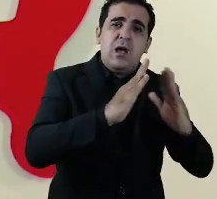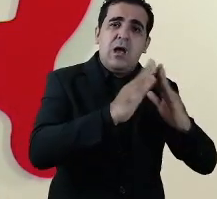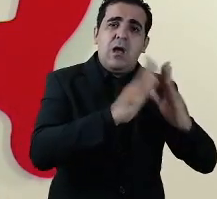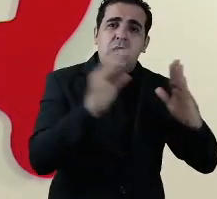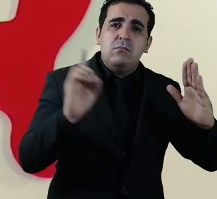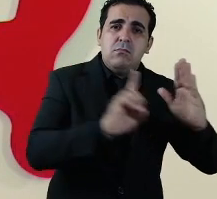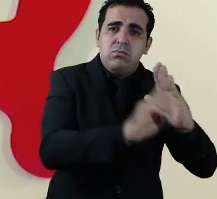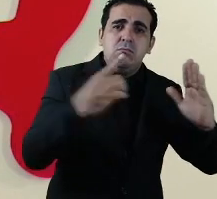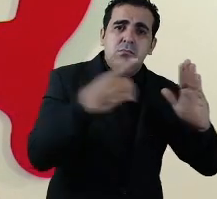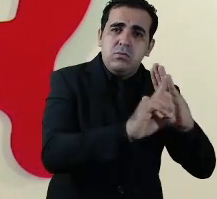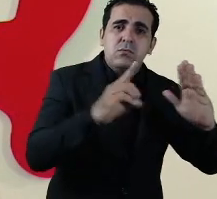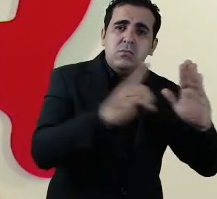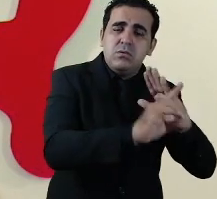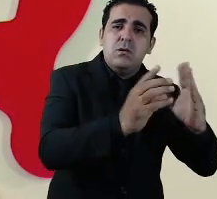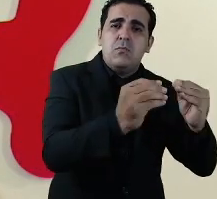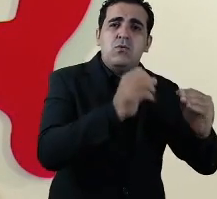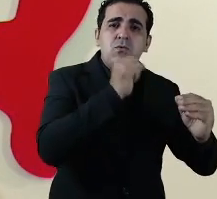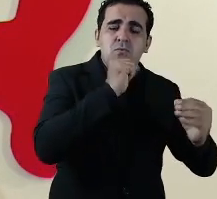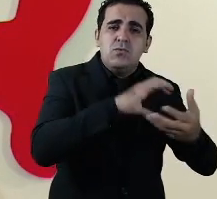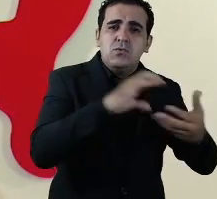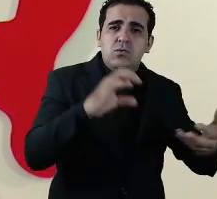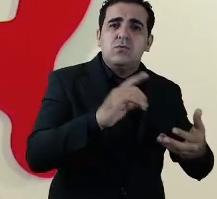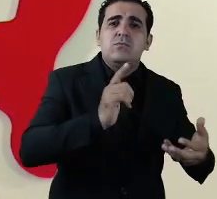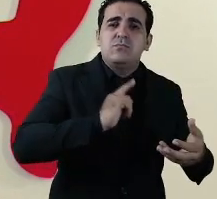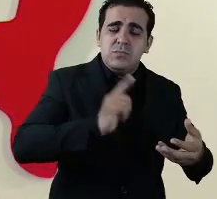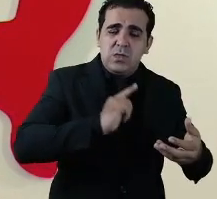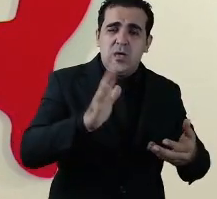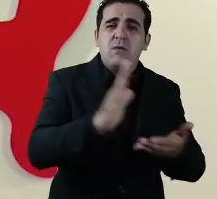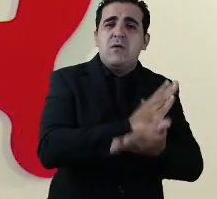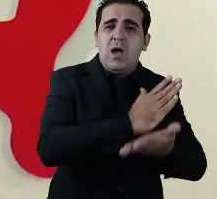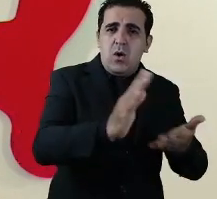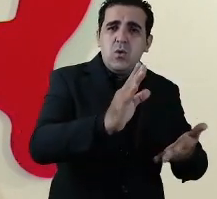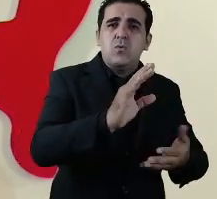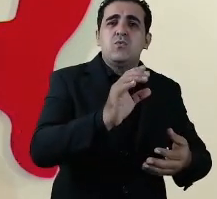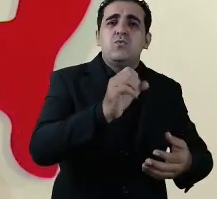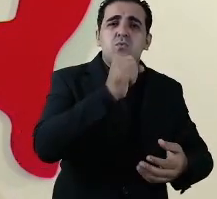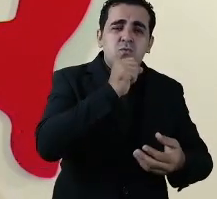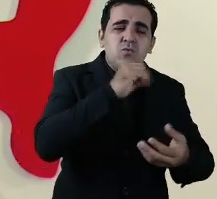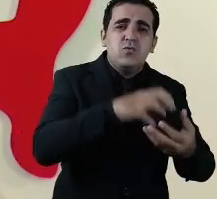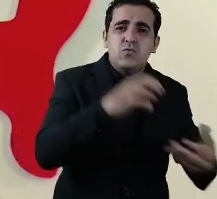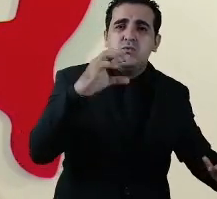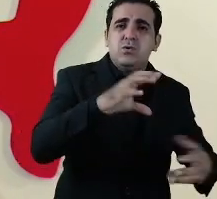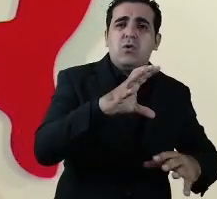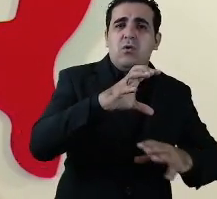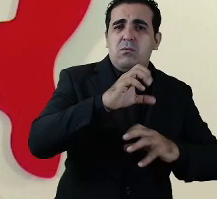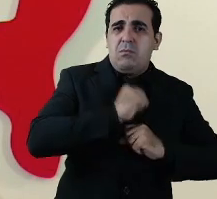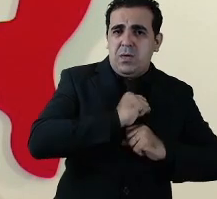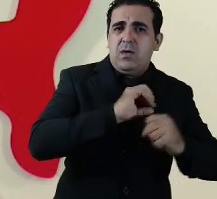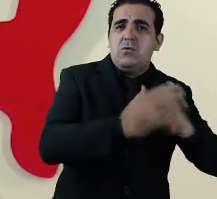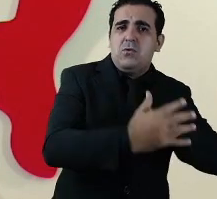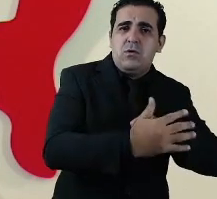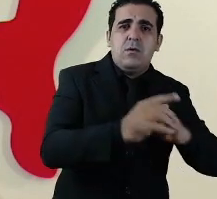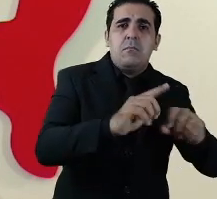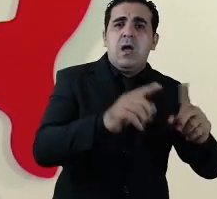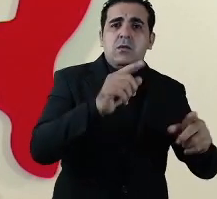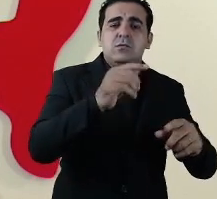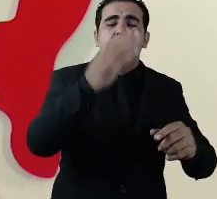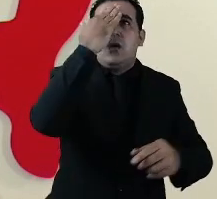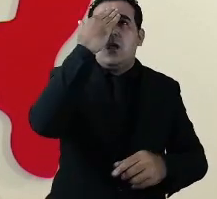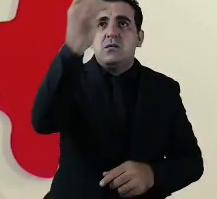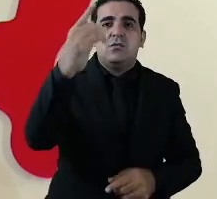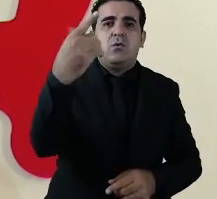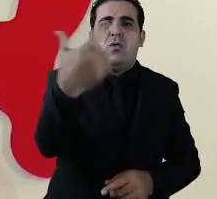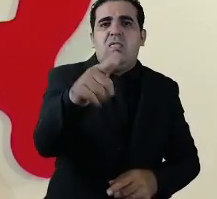tivemos alguns casos de pessoas de idosos que pegaram o coronavírus graças a Deus até aqui sem nenhum óbito